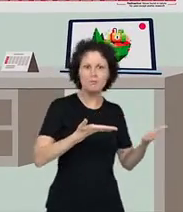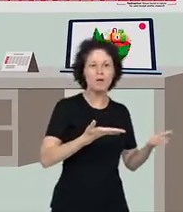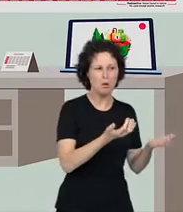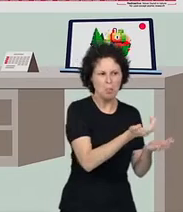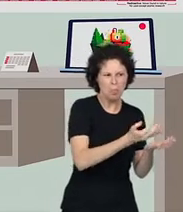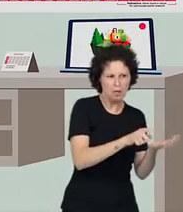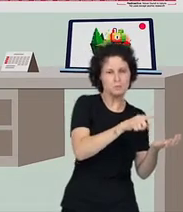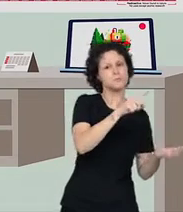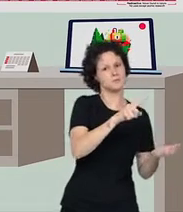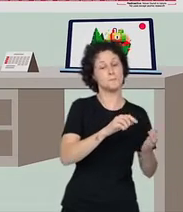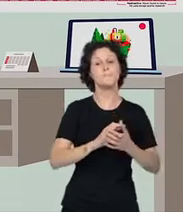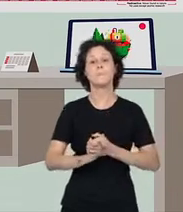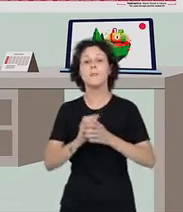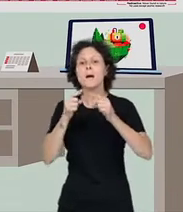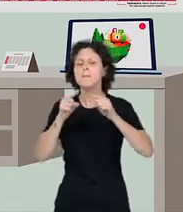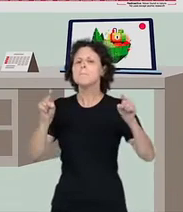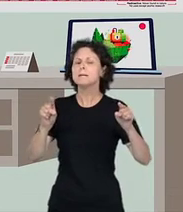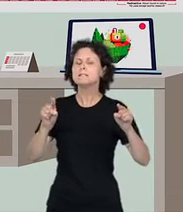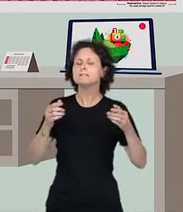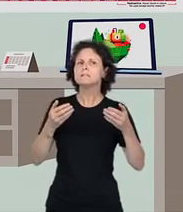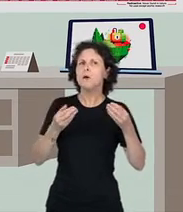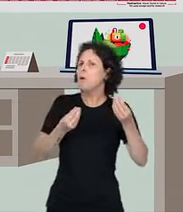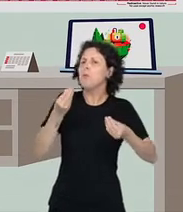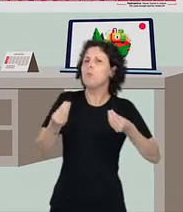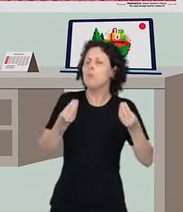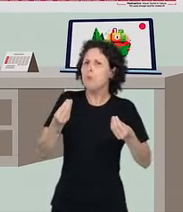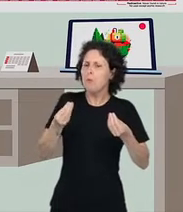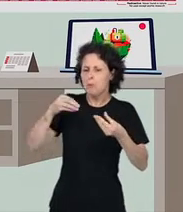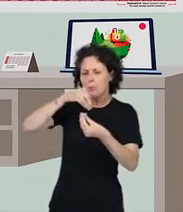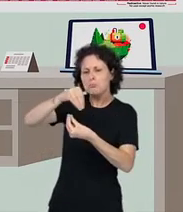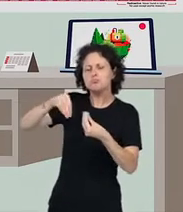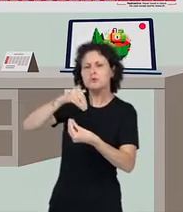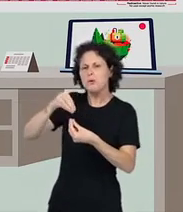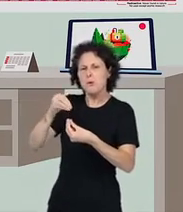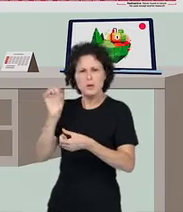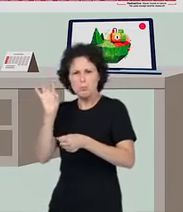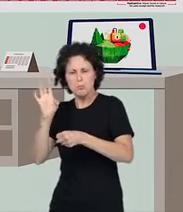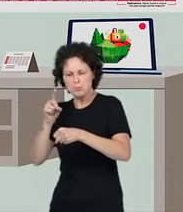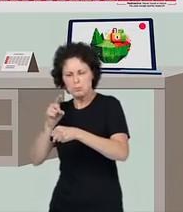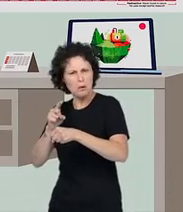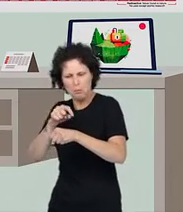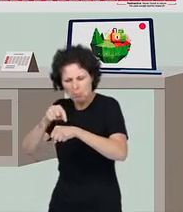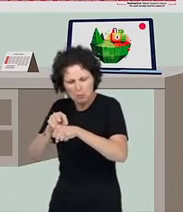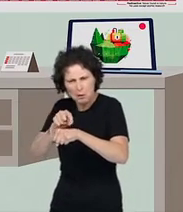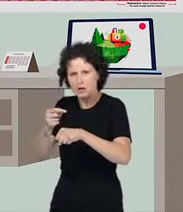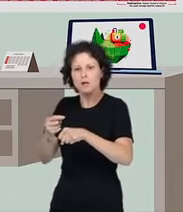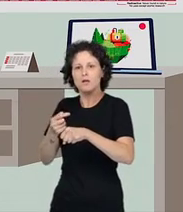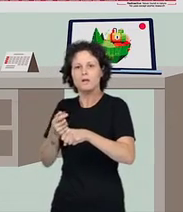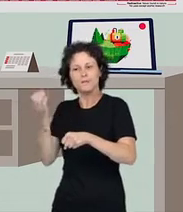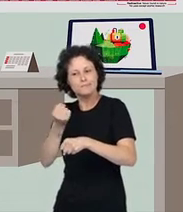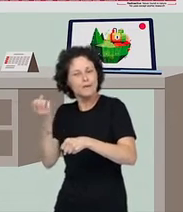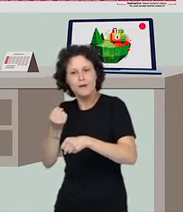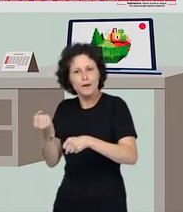Vamos descobrir! Todo iogurte tem um ingrediente especial que o nosso paladar não consegue identificar, mas que é